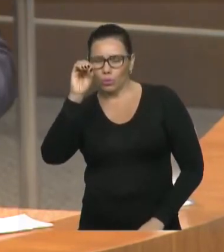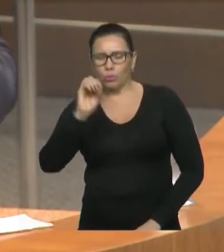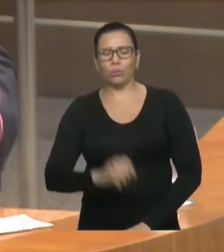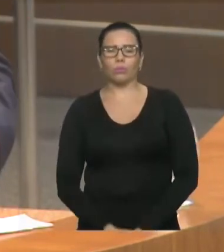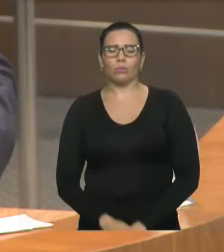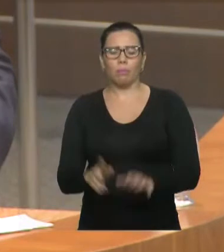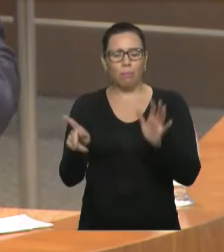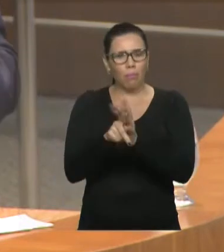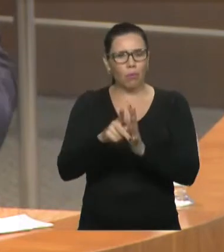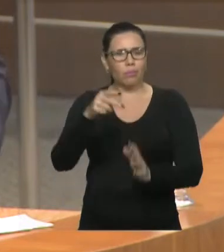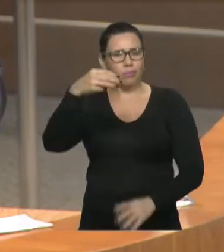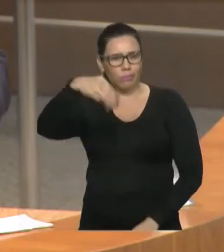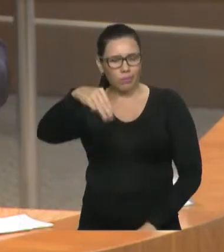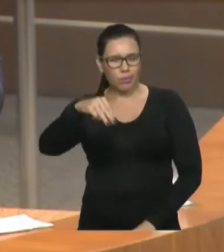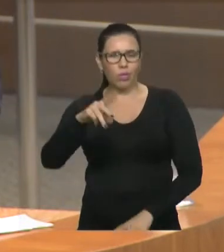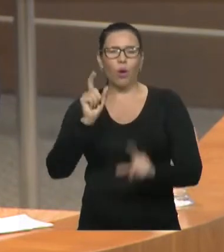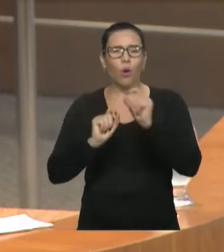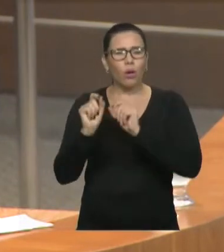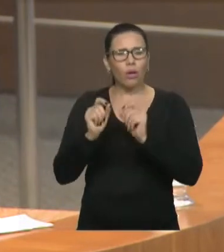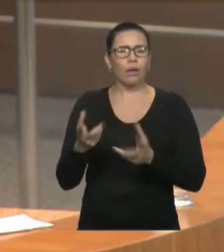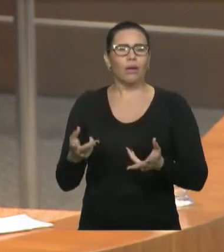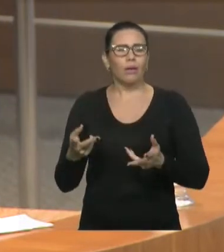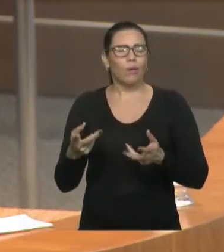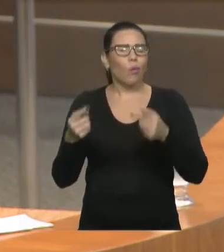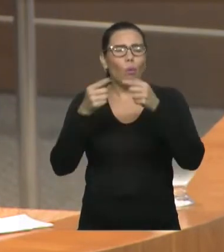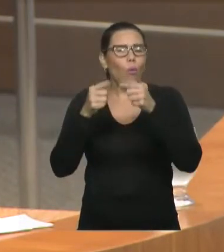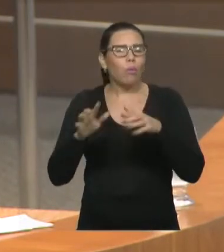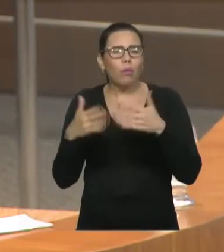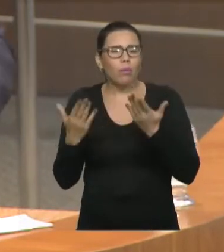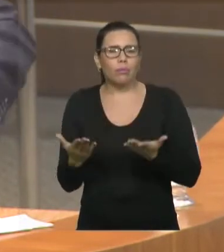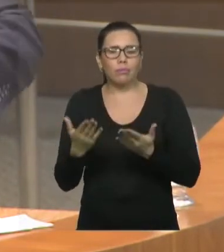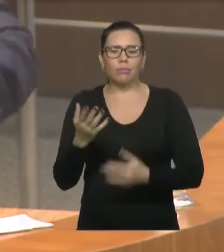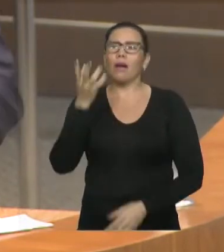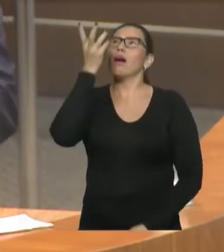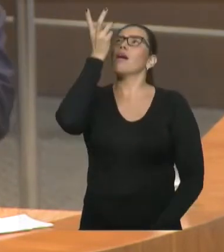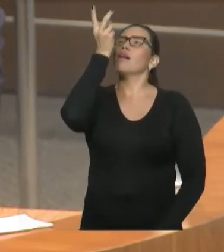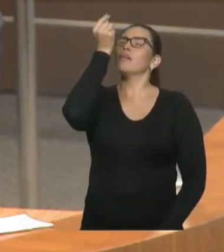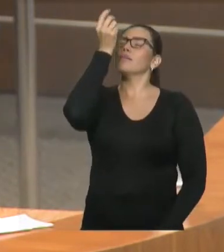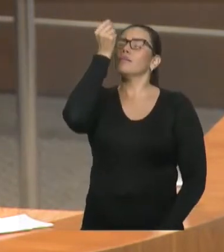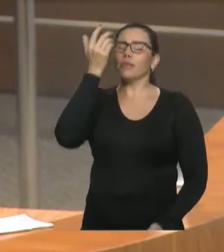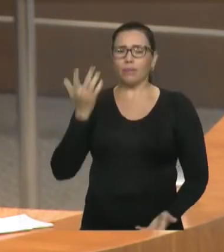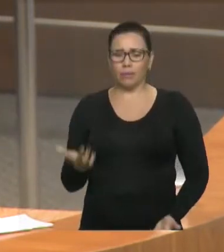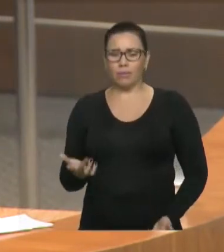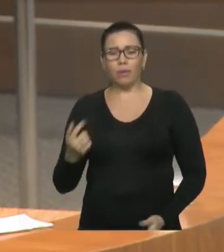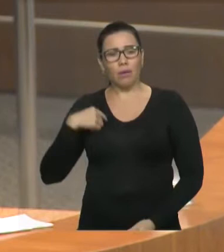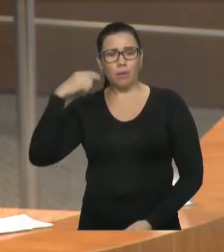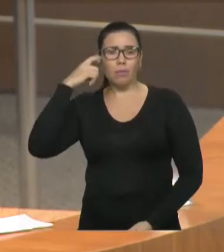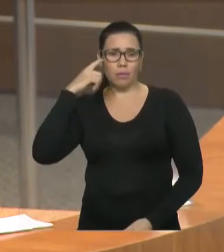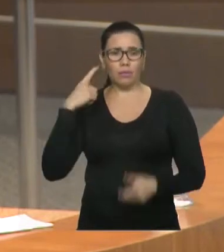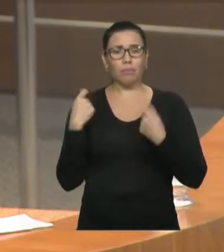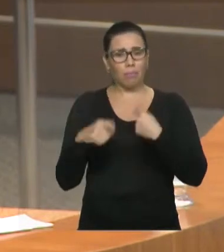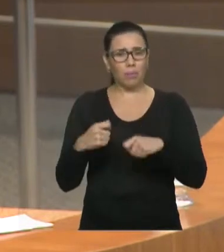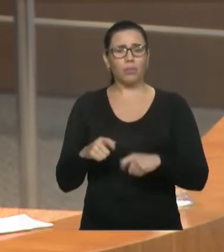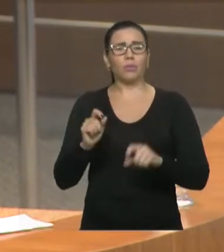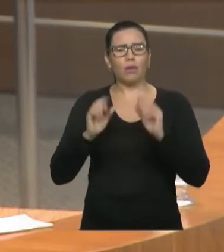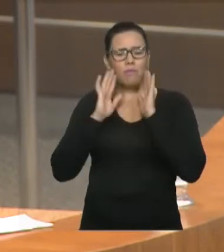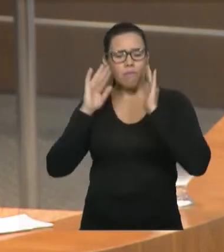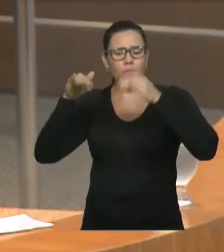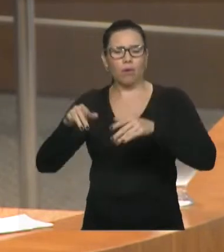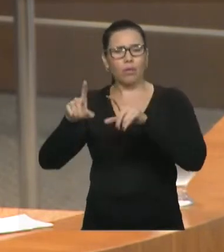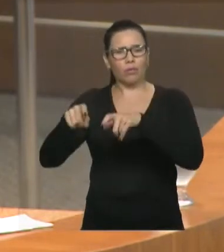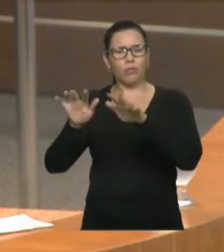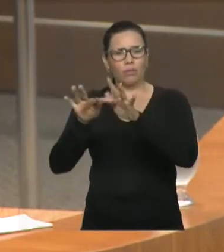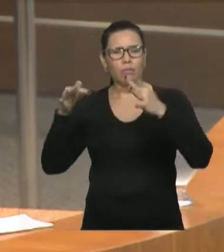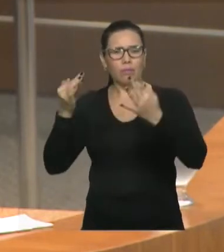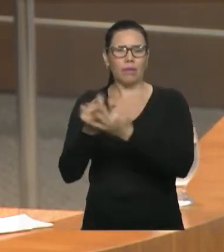a sua vida, a partir de uma produção agrícola, de todo o sistema envolvido na agricultura familiar. Então, eu